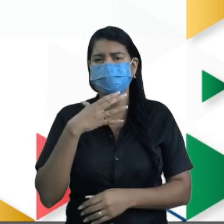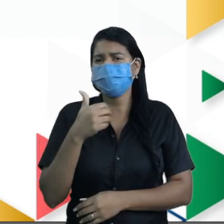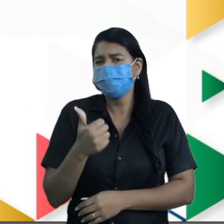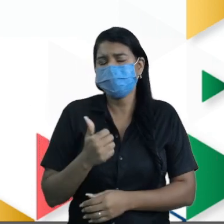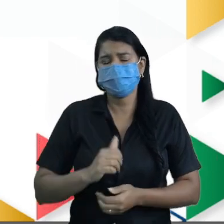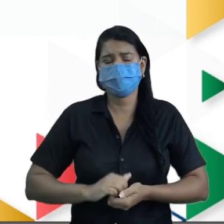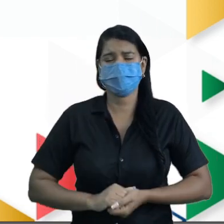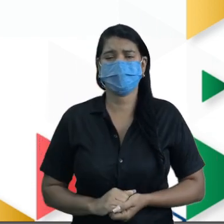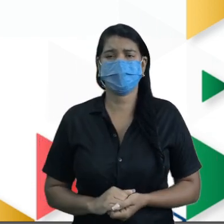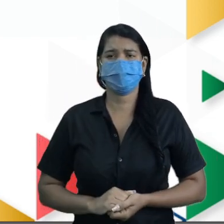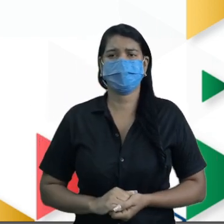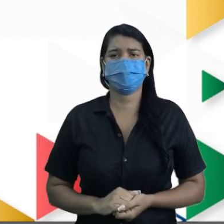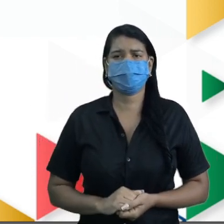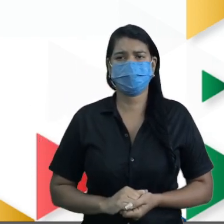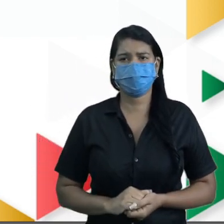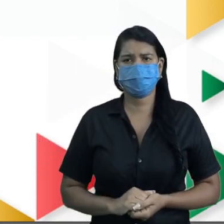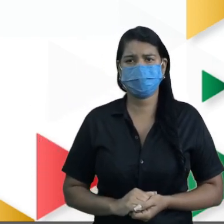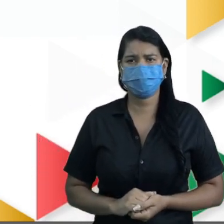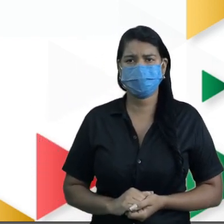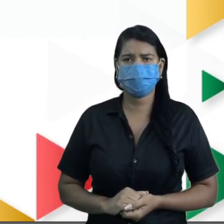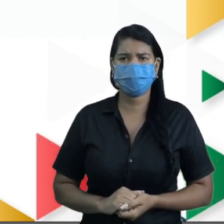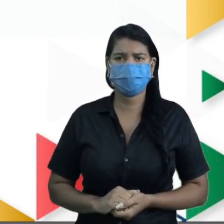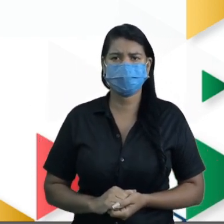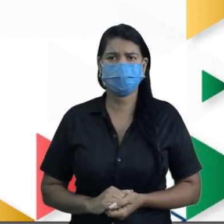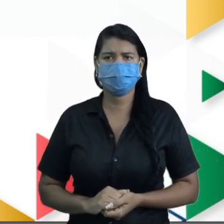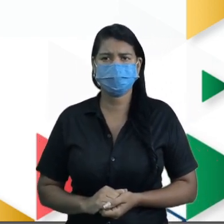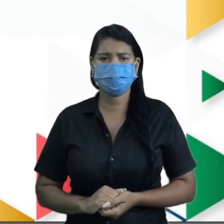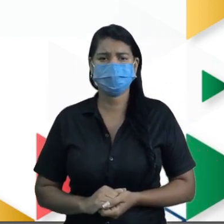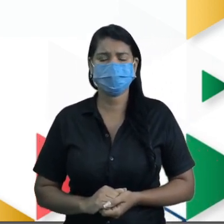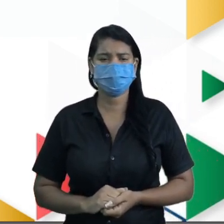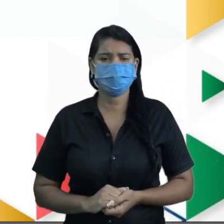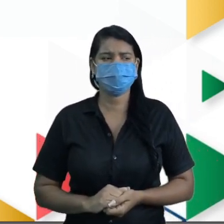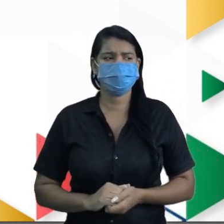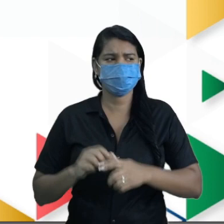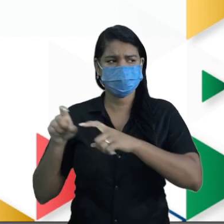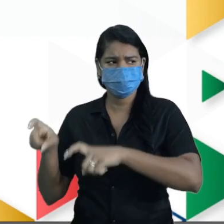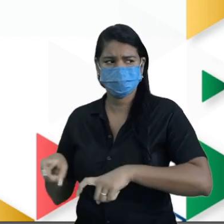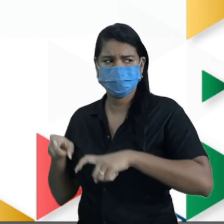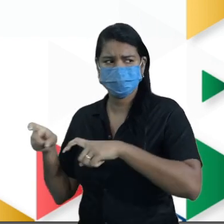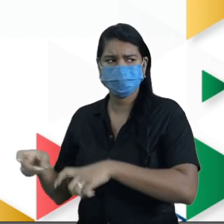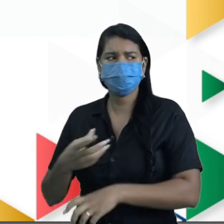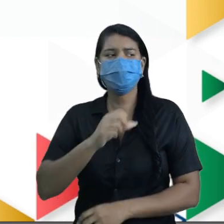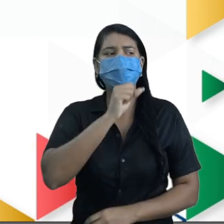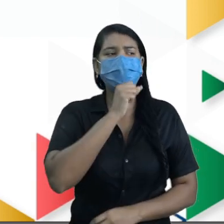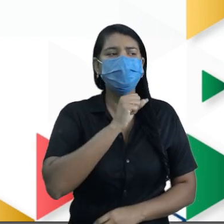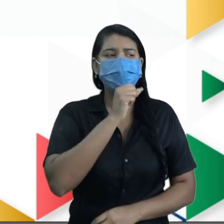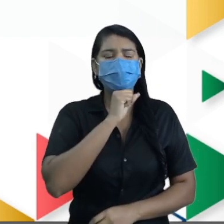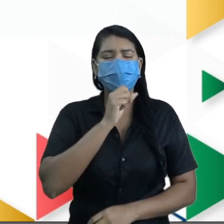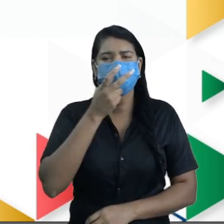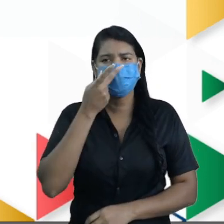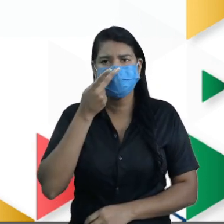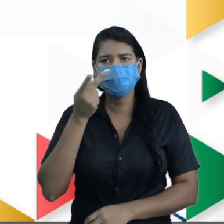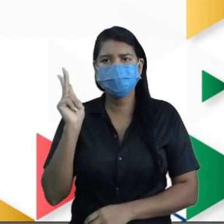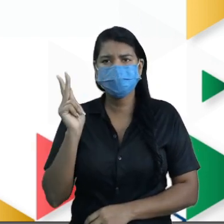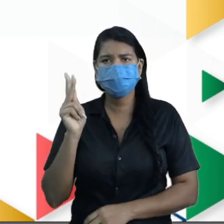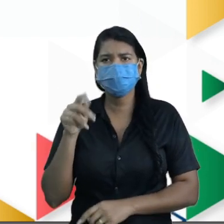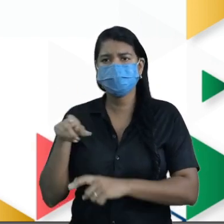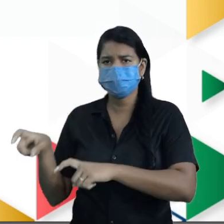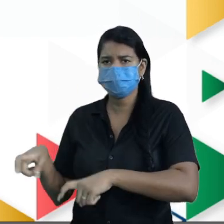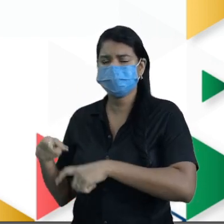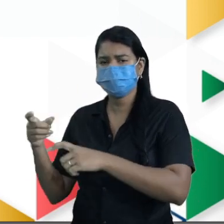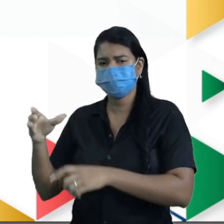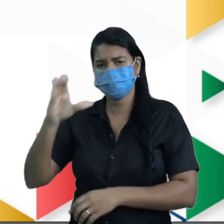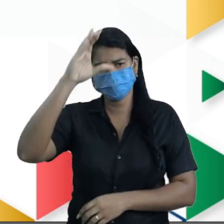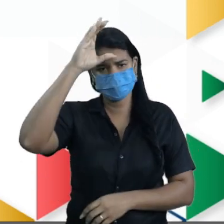Está aí, vai à praia. São os locais. Os outros falaram, não, vamos para o sítio do vovô. E as demais disseram, eu vou para a fazenda do